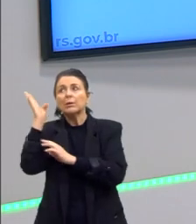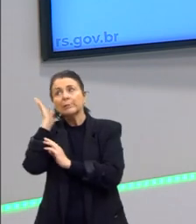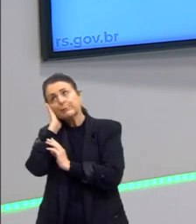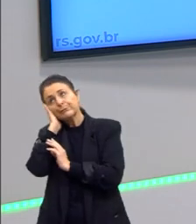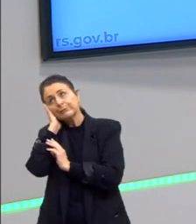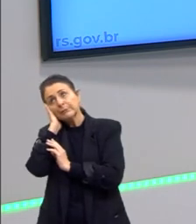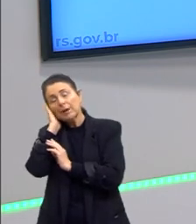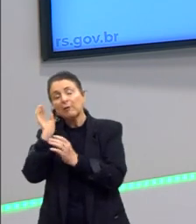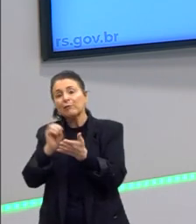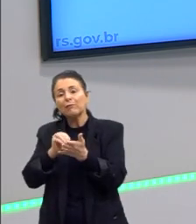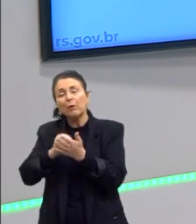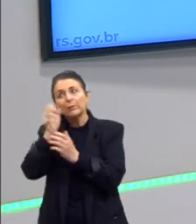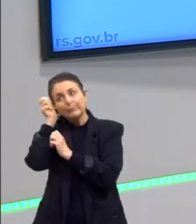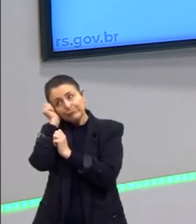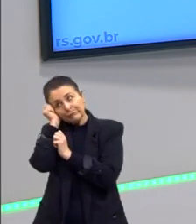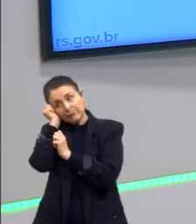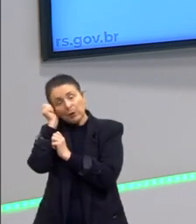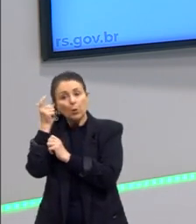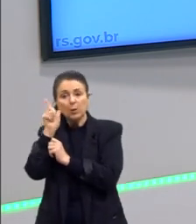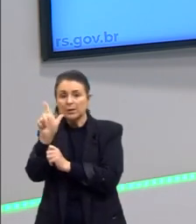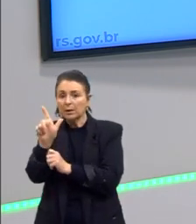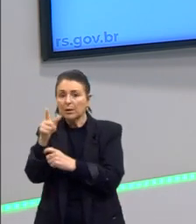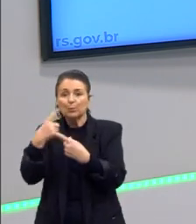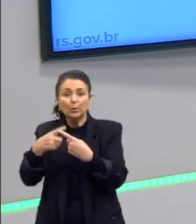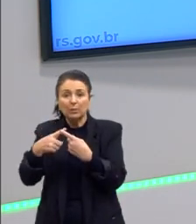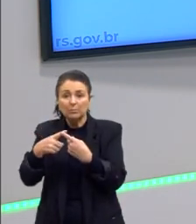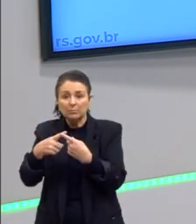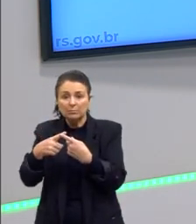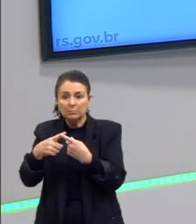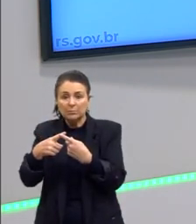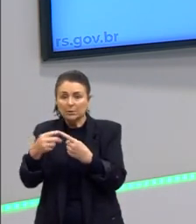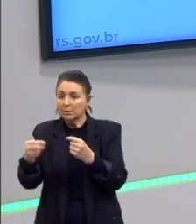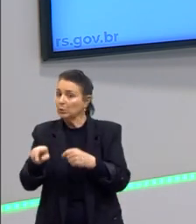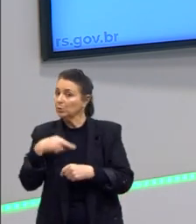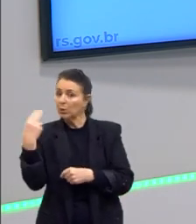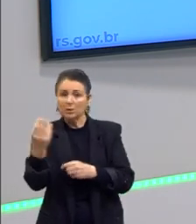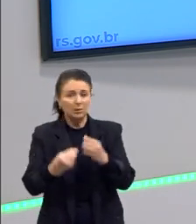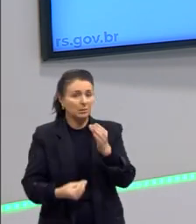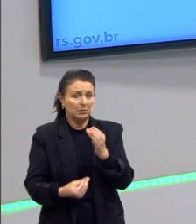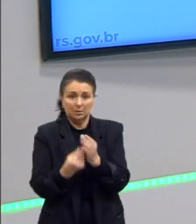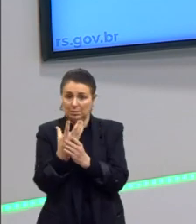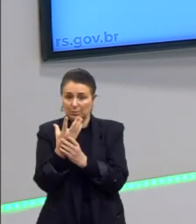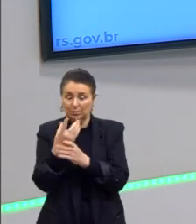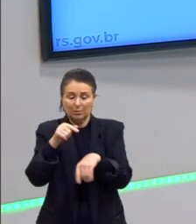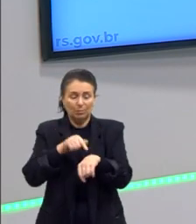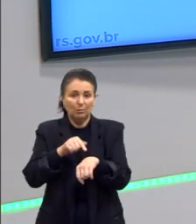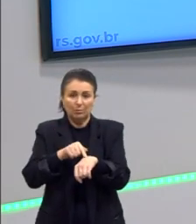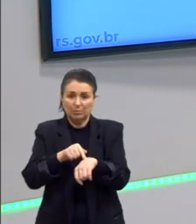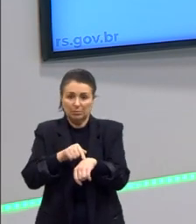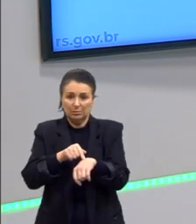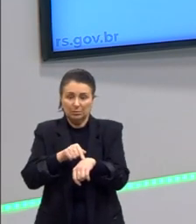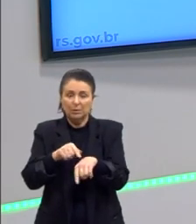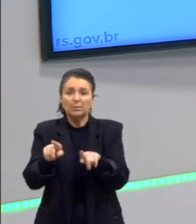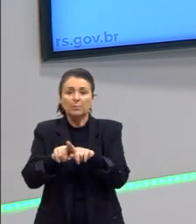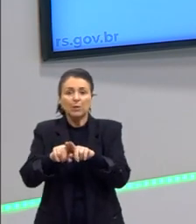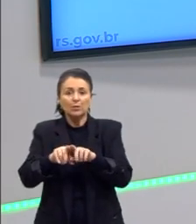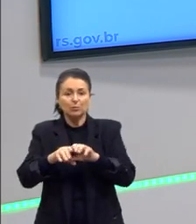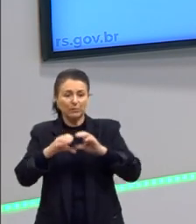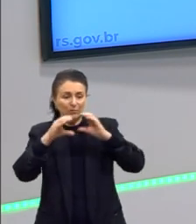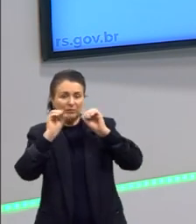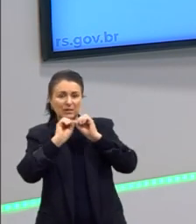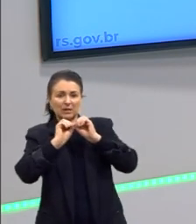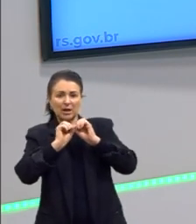o nosso organismo, nós criamos essa hora. Então, essa é uma forma também de disciplinar as pessoas.